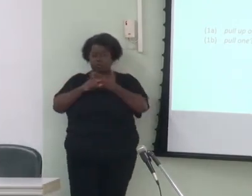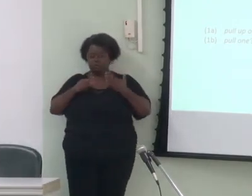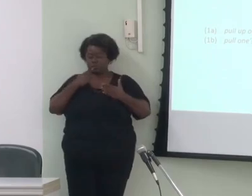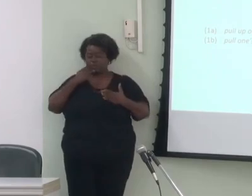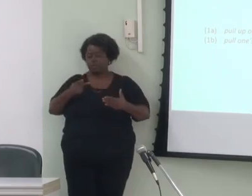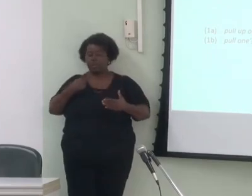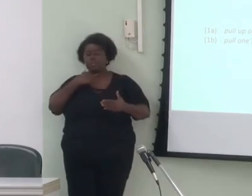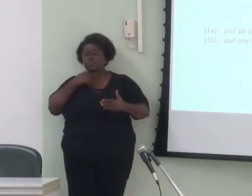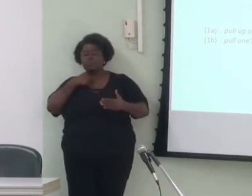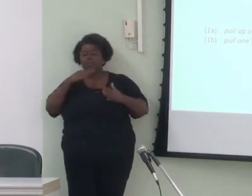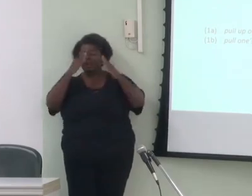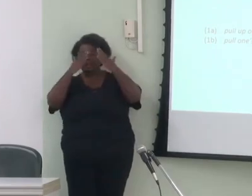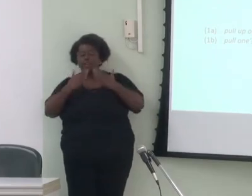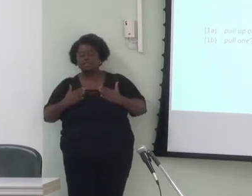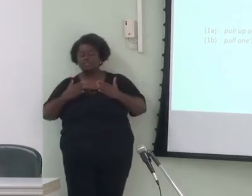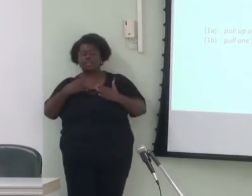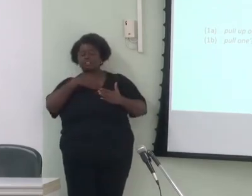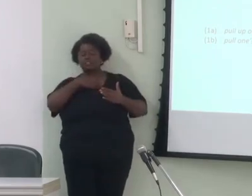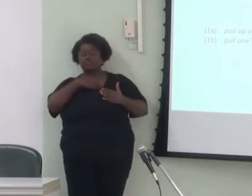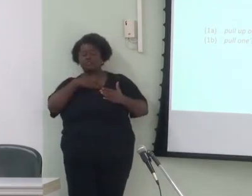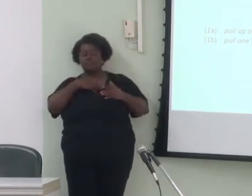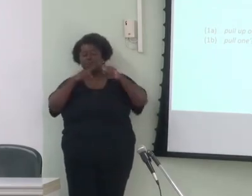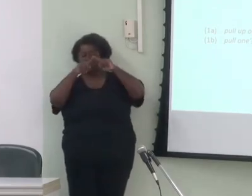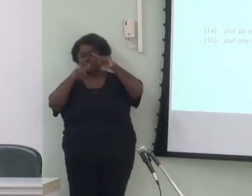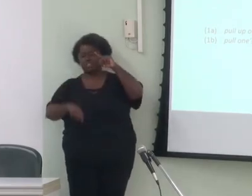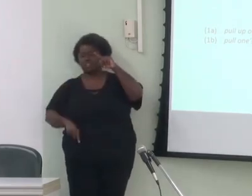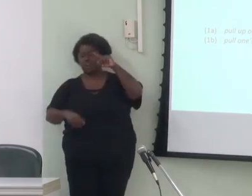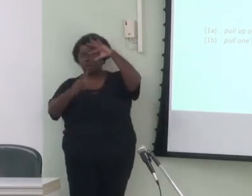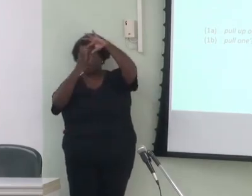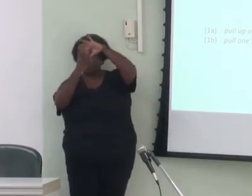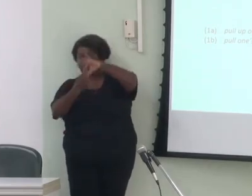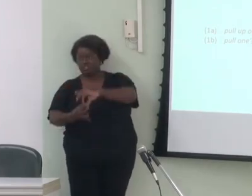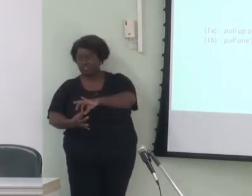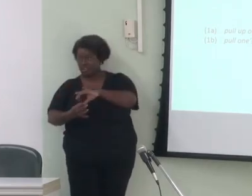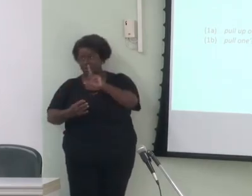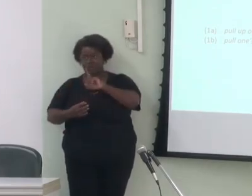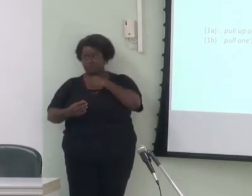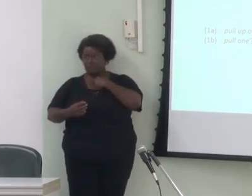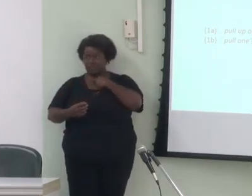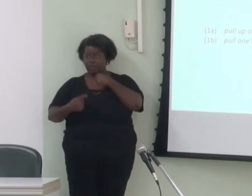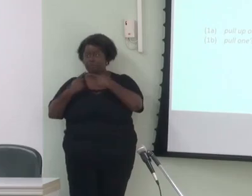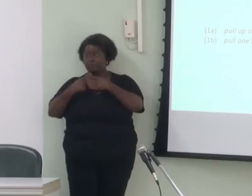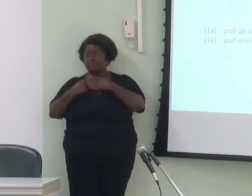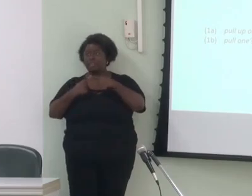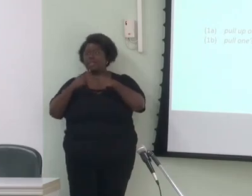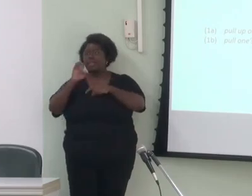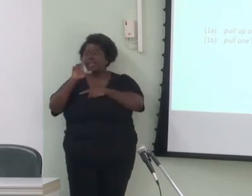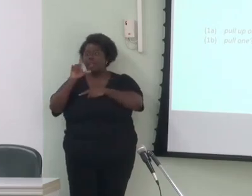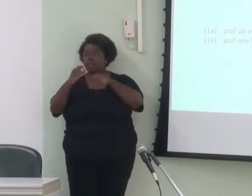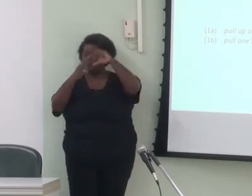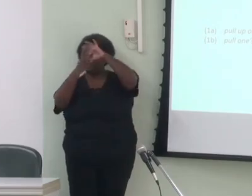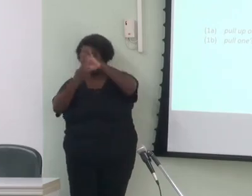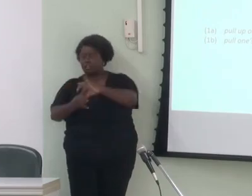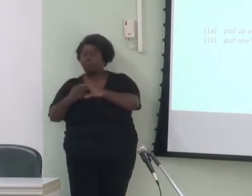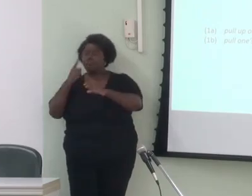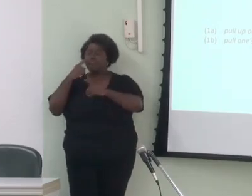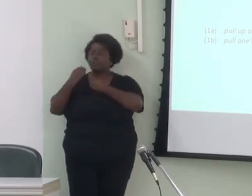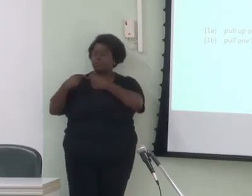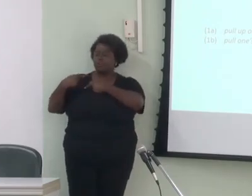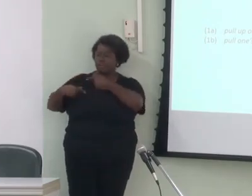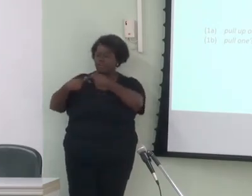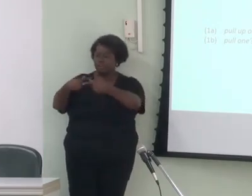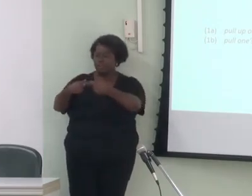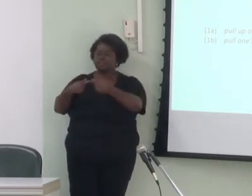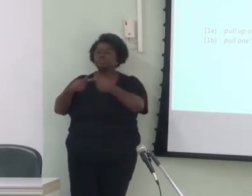meio de elos verticais elos verticais analisam o vínculo de herança a relação entre uma construção geral e suas